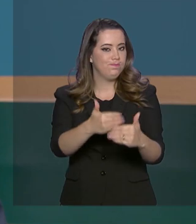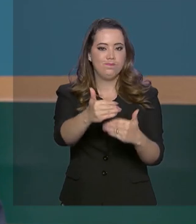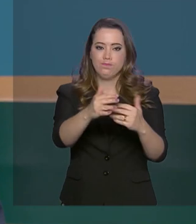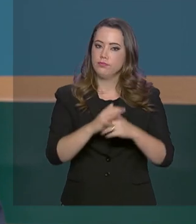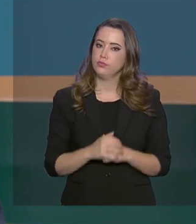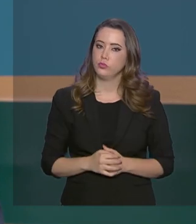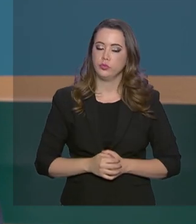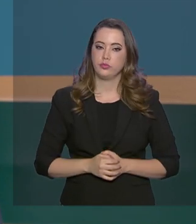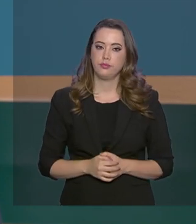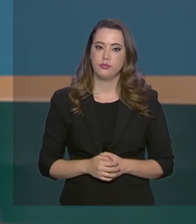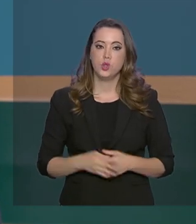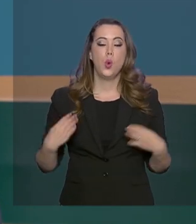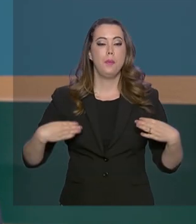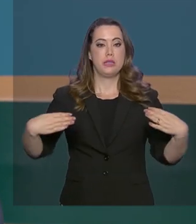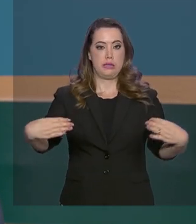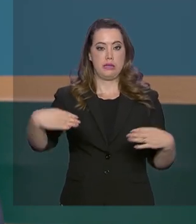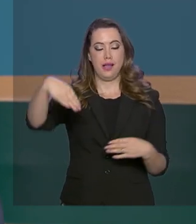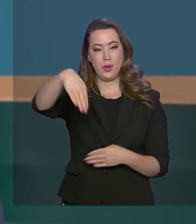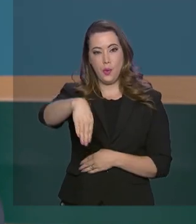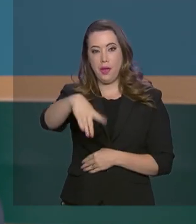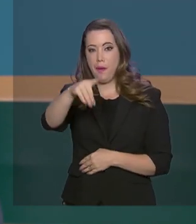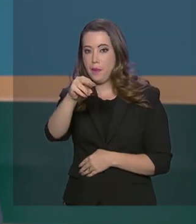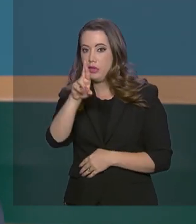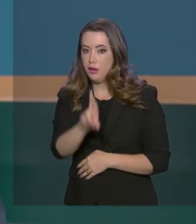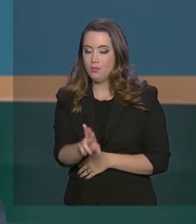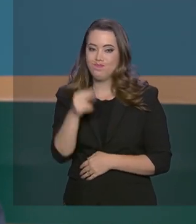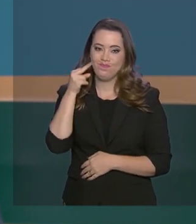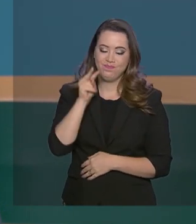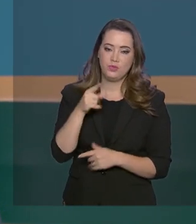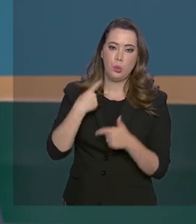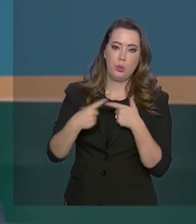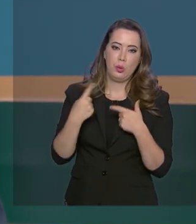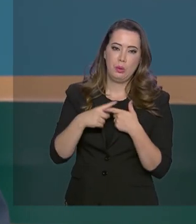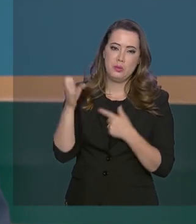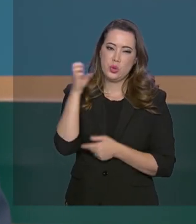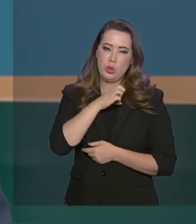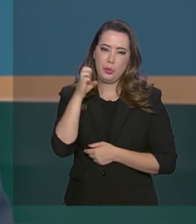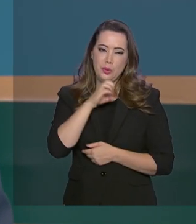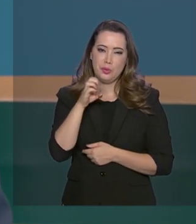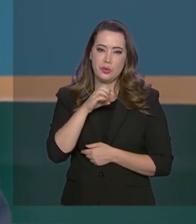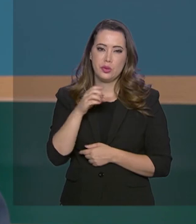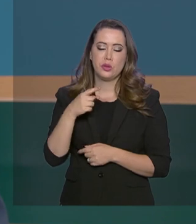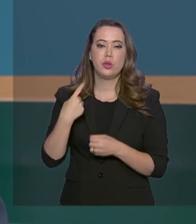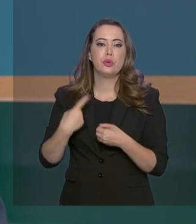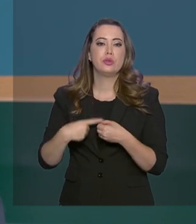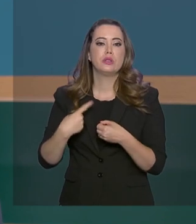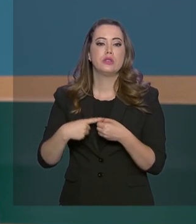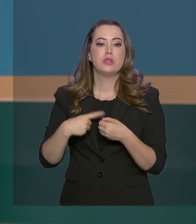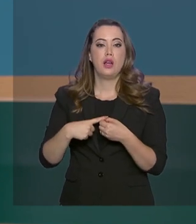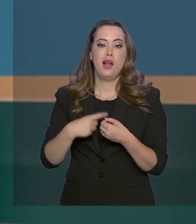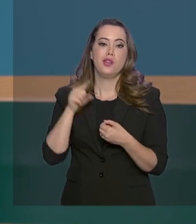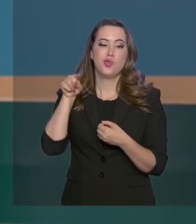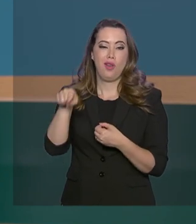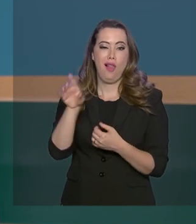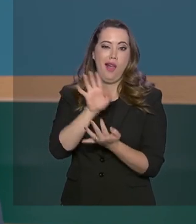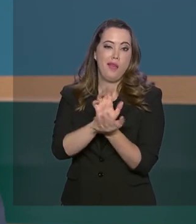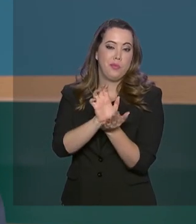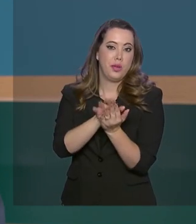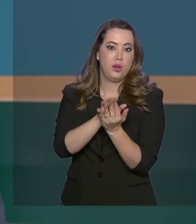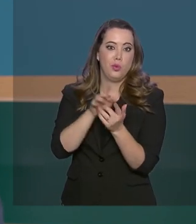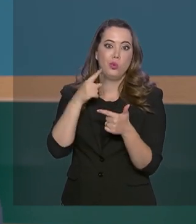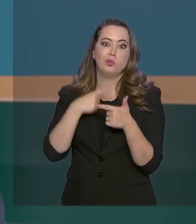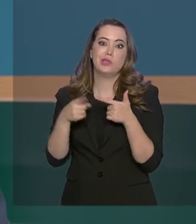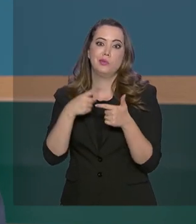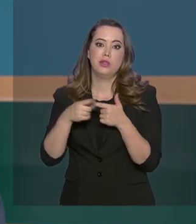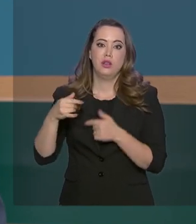Desenvolvimento Regional reconheceu a situação de emergência no município de São José da Coroa Grande, em Pernambuco, por causa